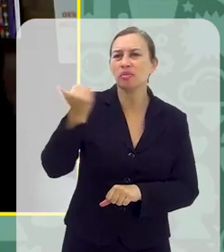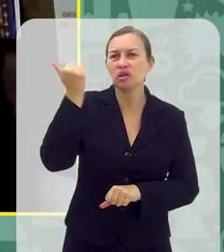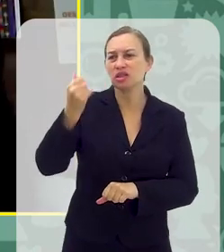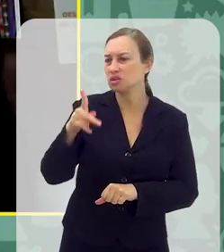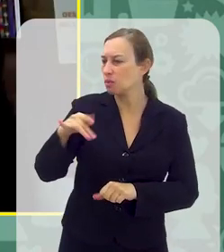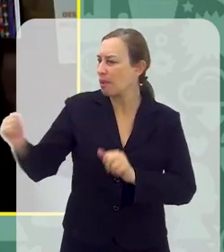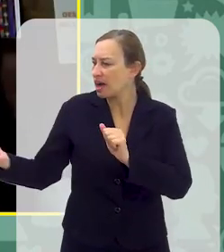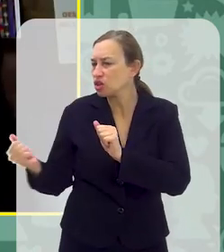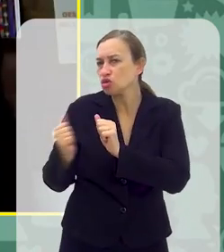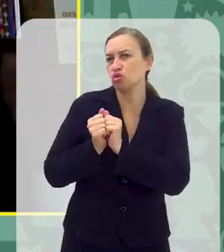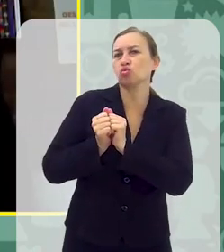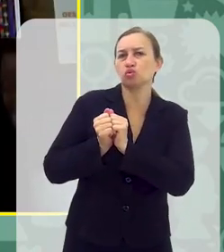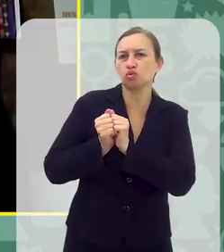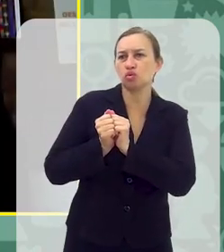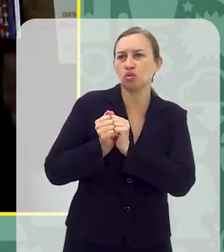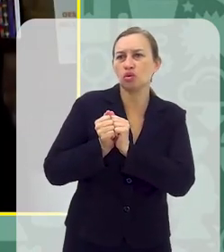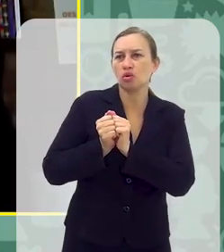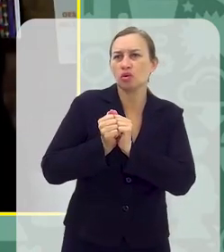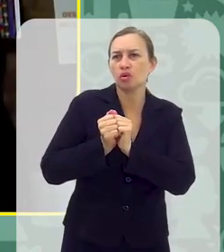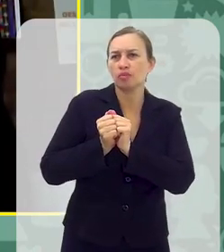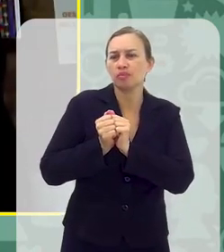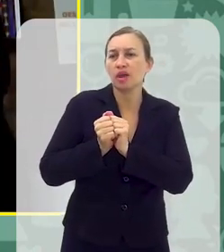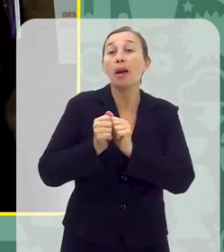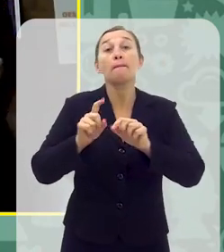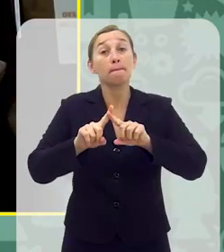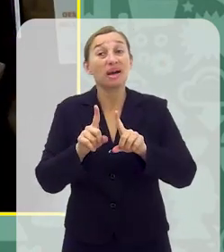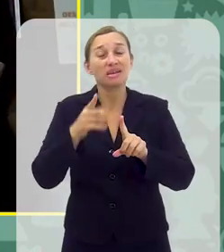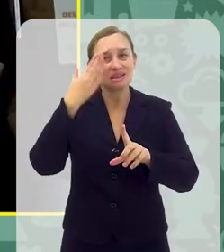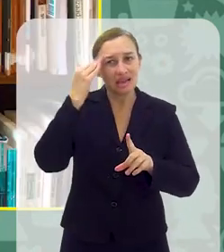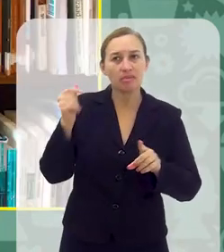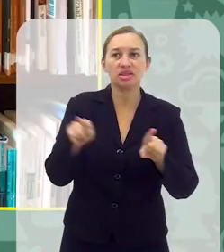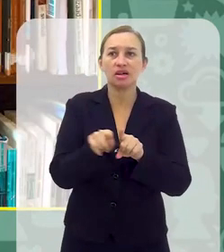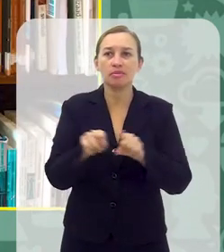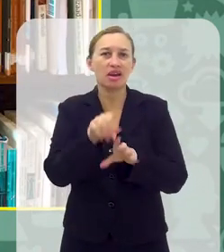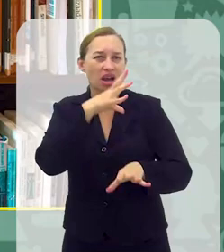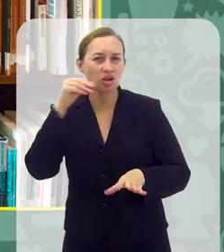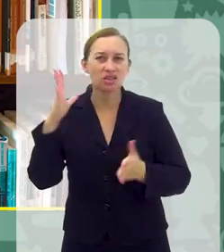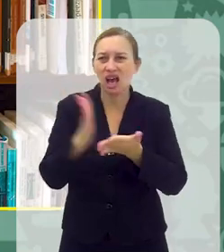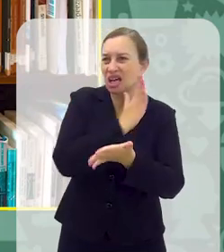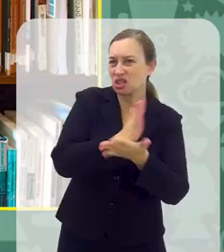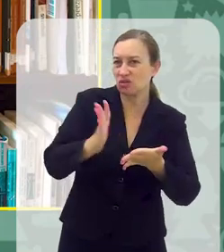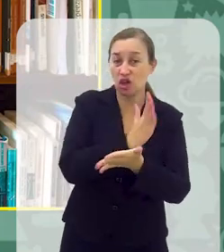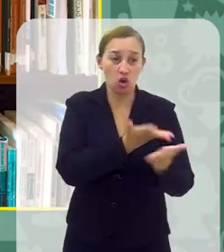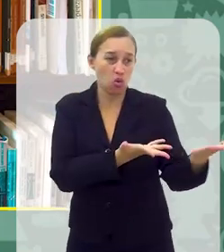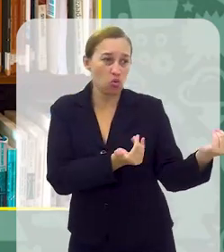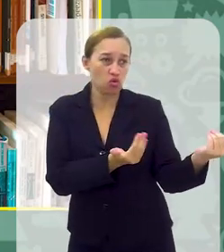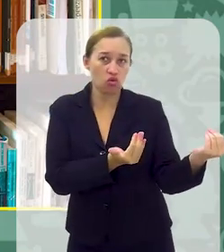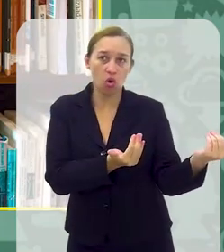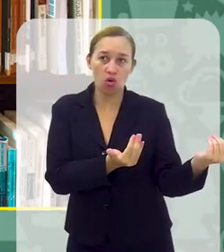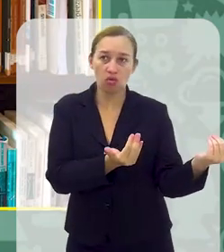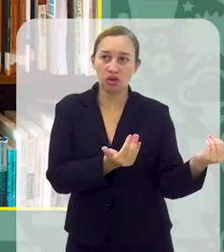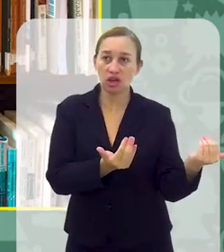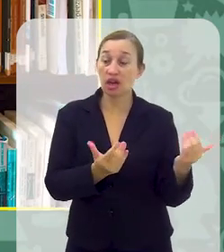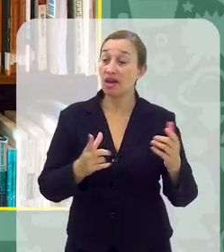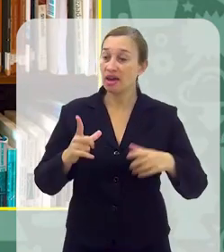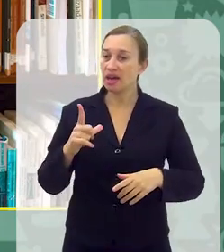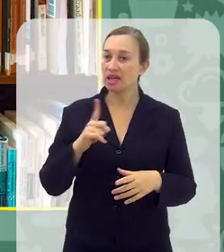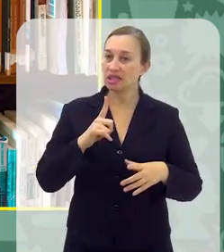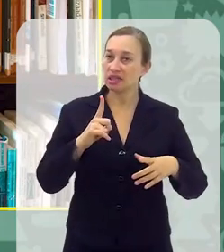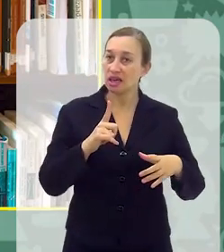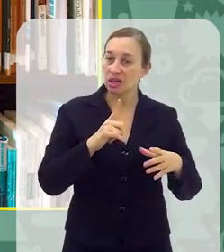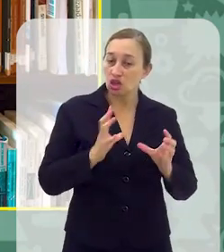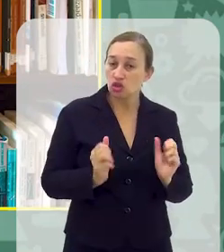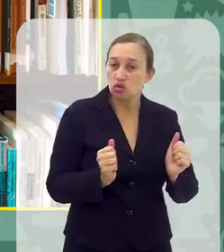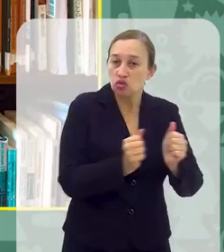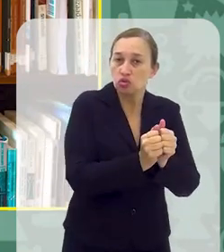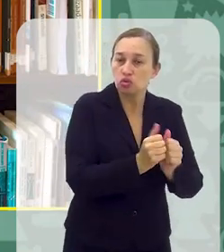importância dos pais estarem sempre próximos, né Mas a gente sabe também que na adolescência, muitas vezes O jovem, ele quer o espaço dele Quer estar com os